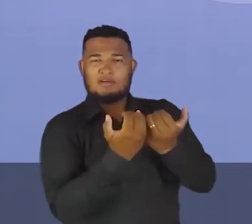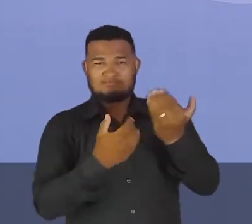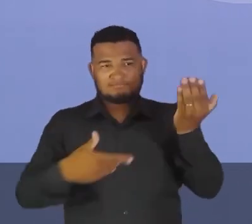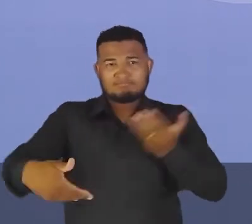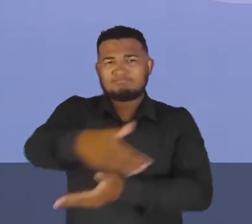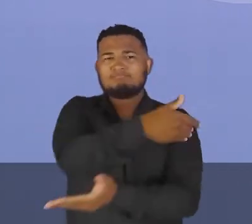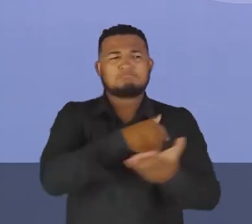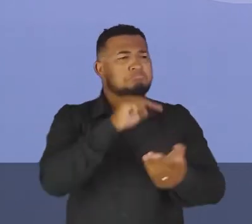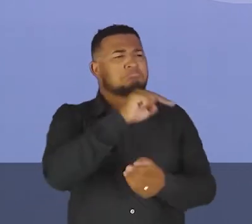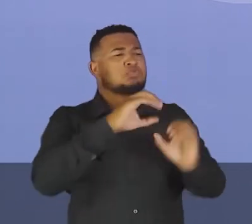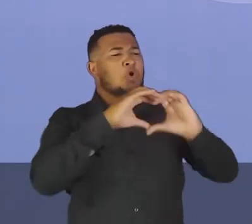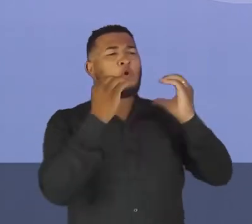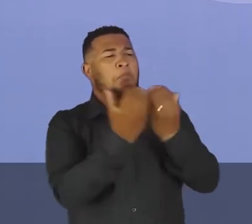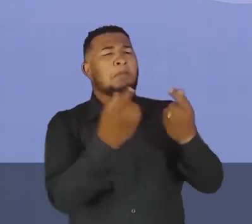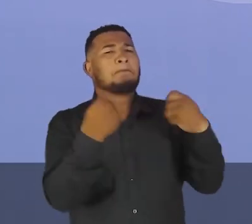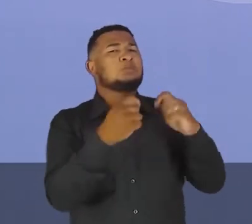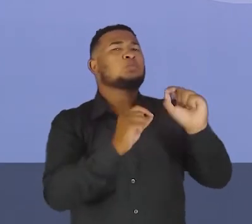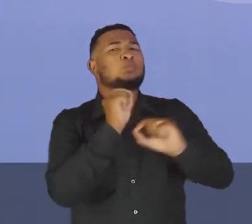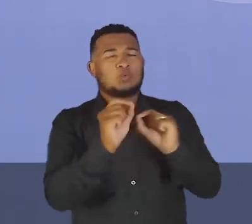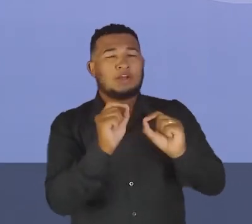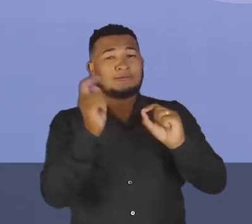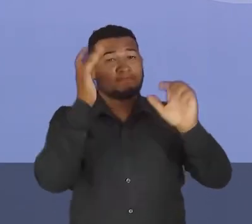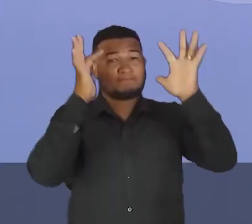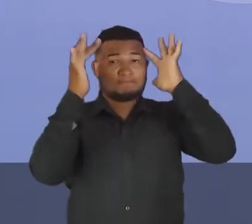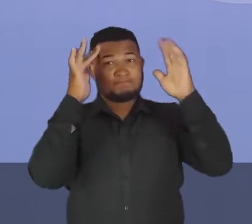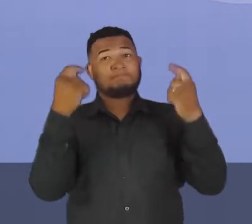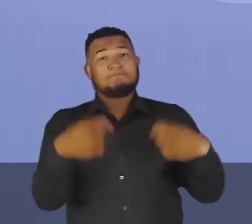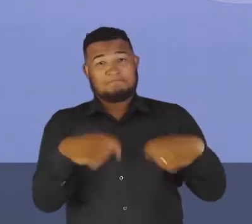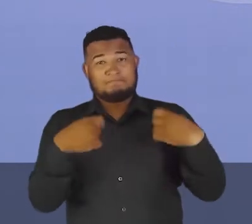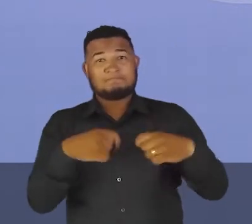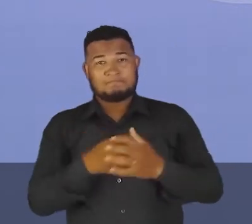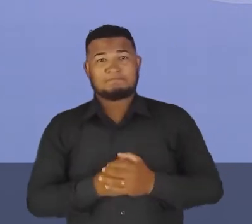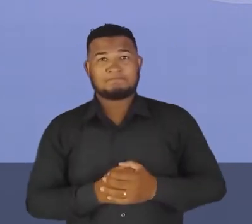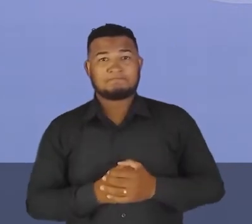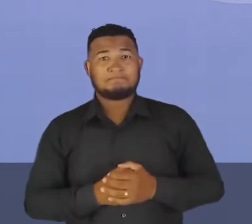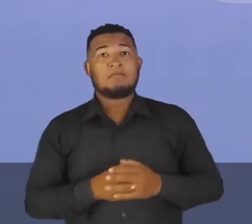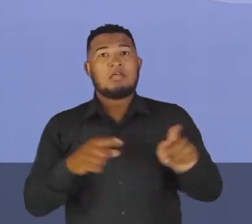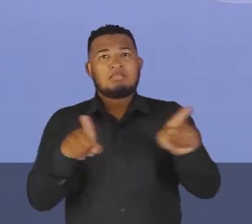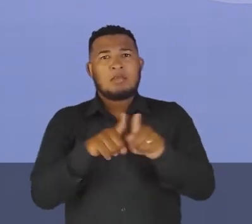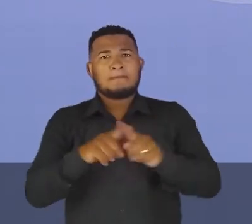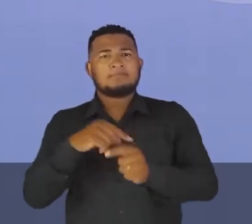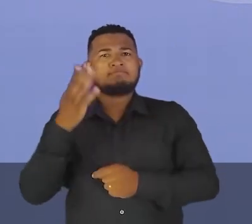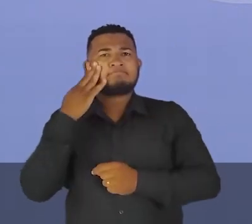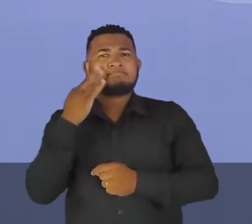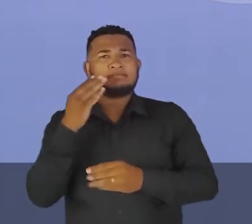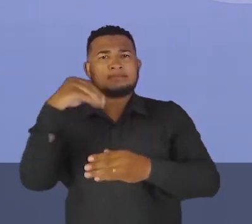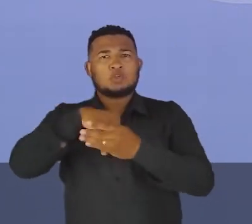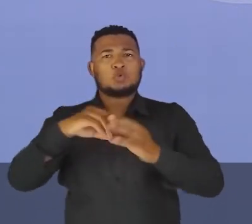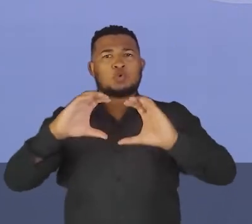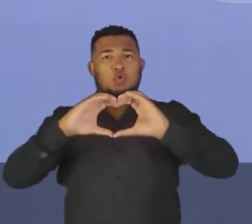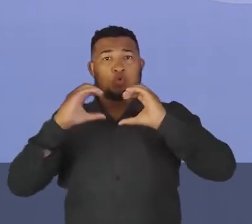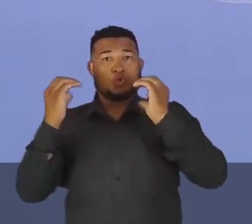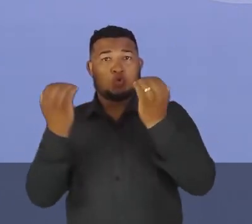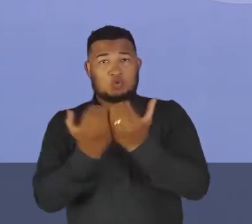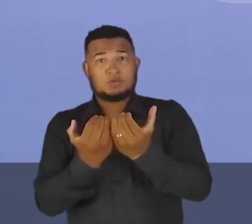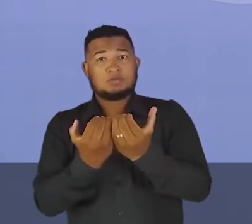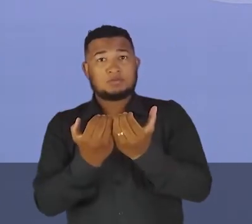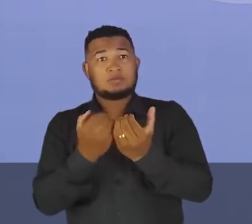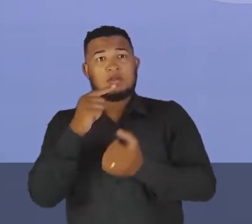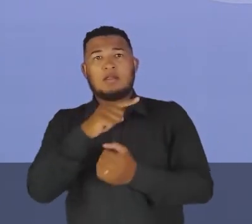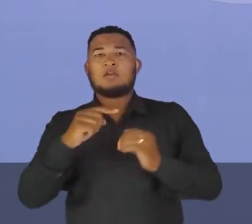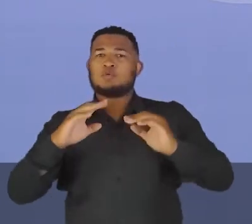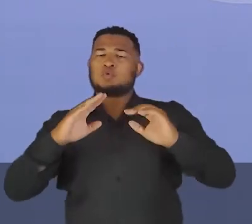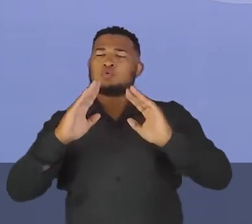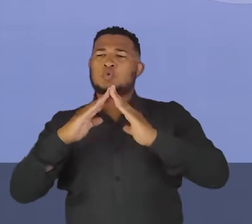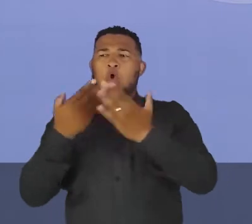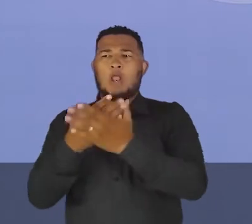daquela comunidade, né? Ela pensa nessa ideia, né? De interação, né? De trazer para a comunidade e a escola trazer para a